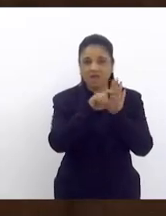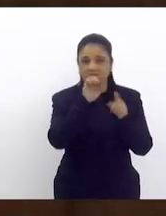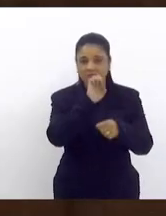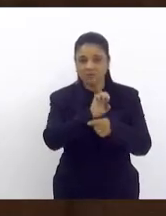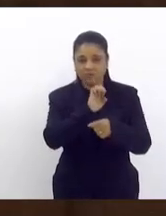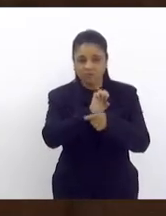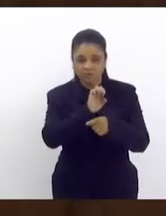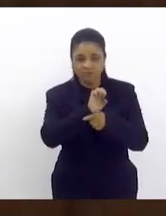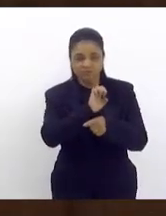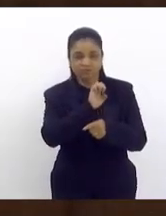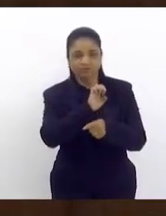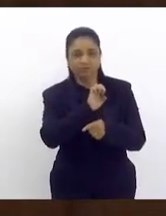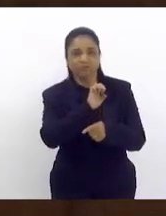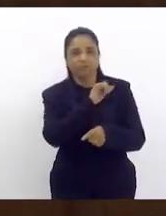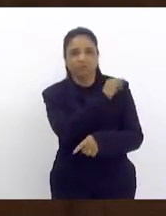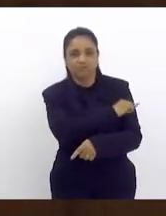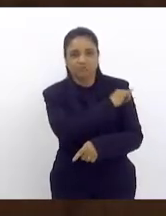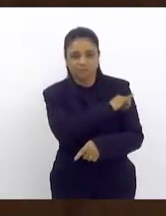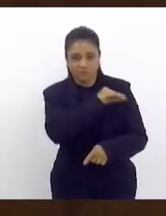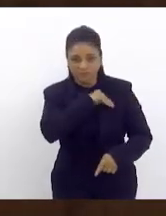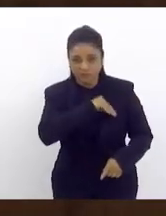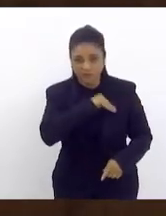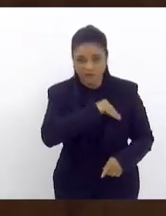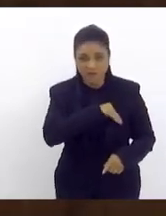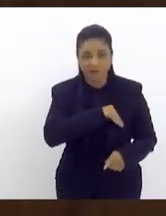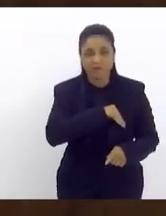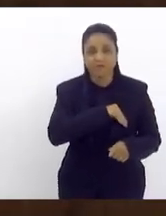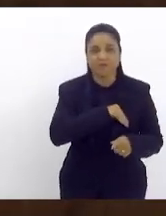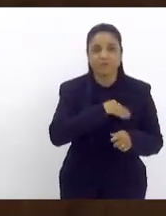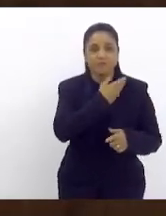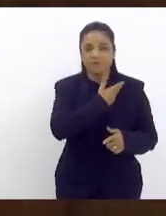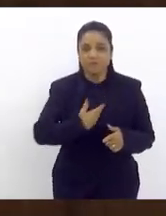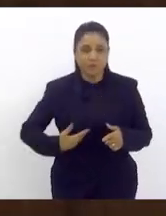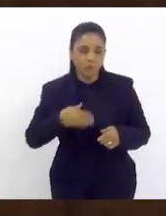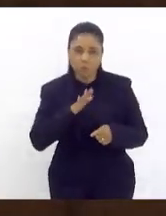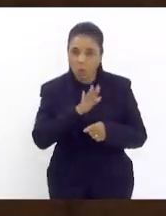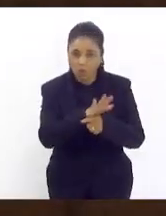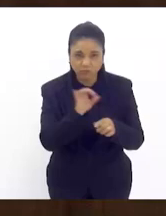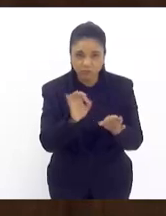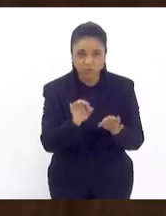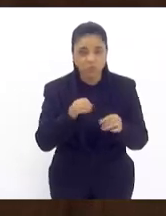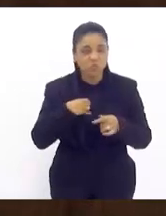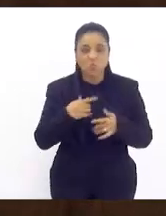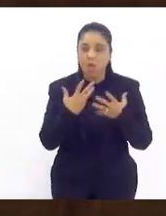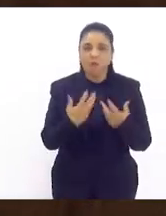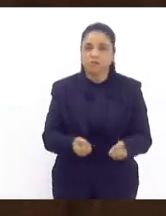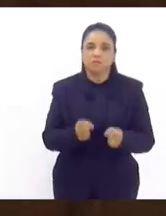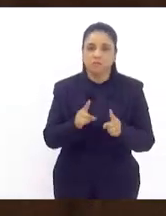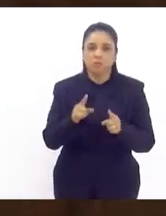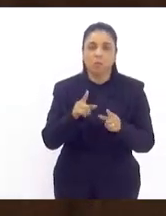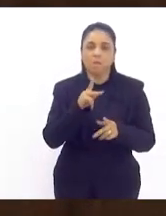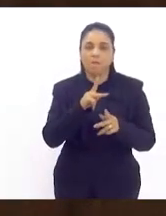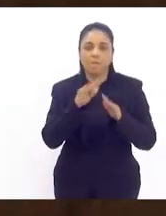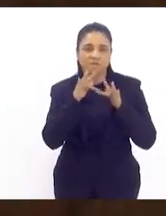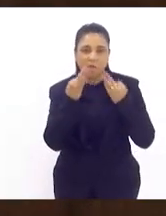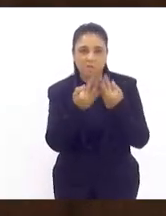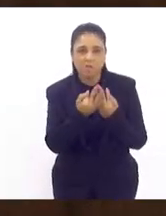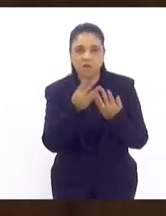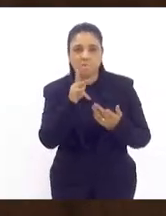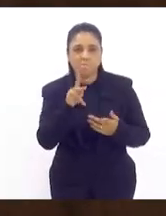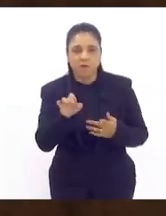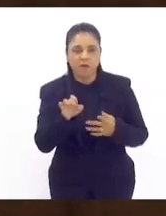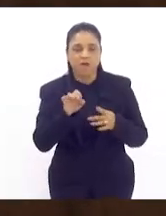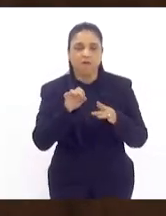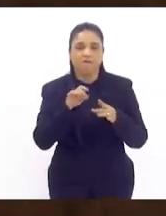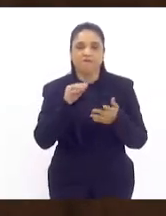sentido a gente não pode permitir que haja um pai de família uma criança passando necessidade no relento é por isso que prevaleceu